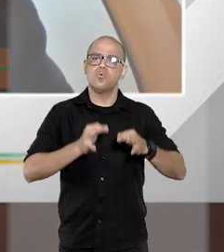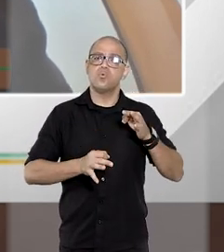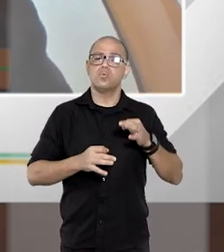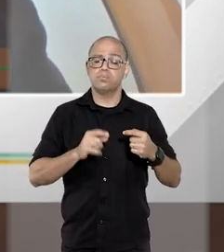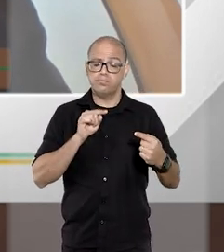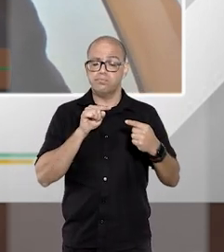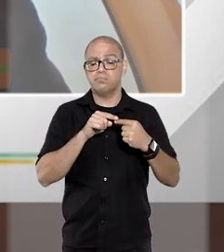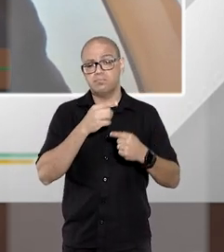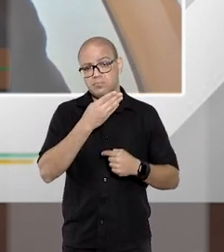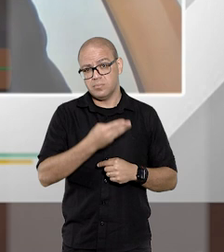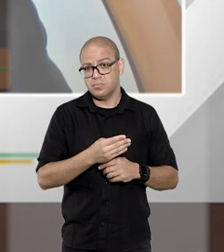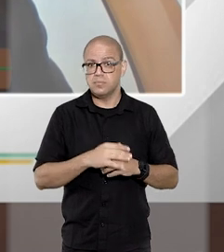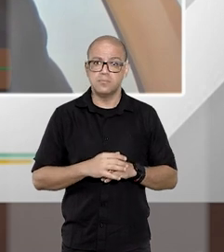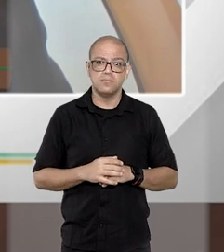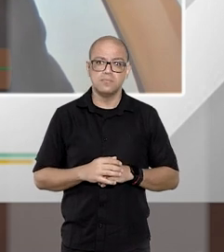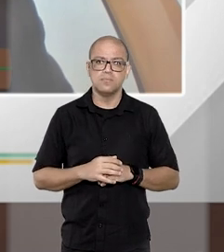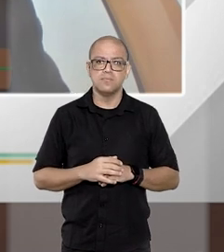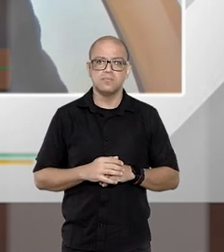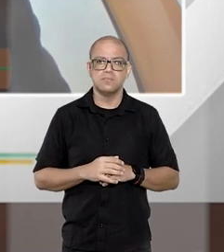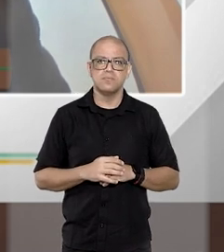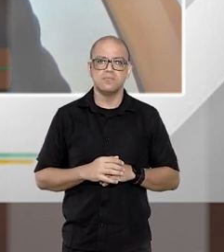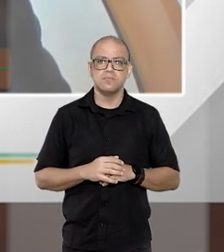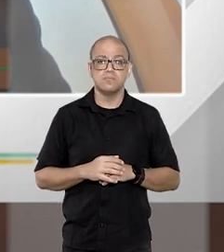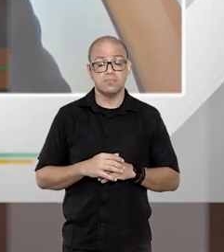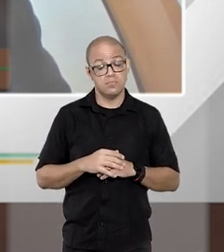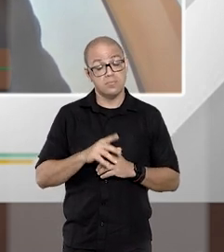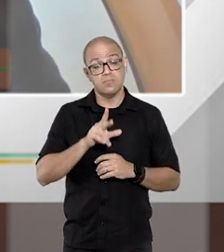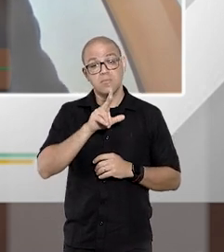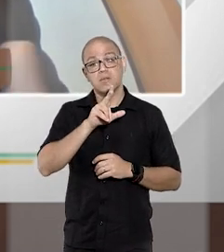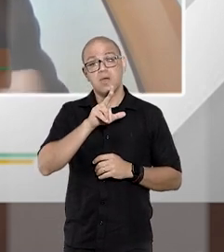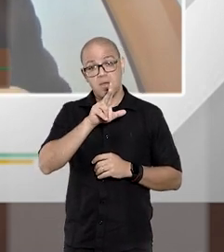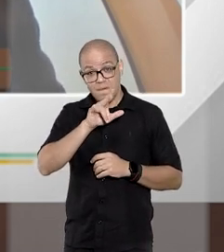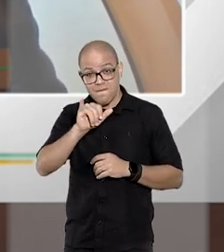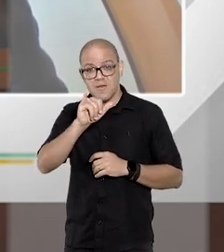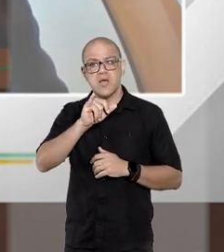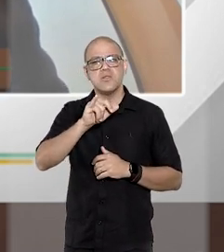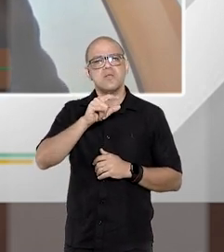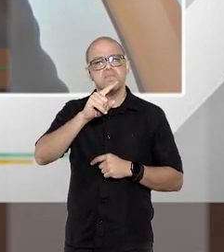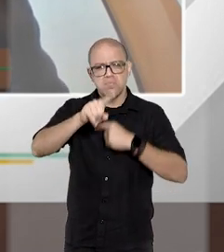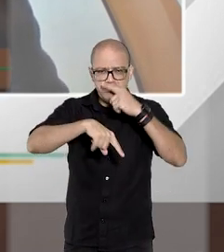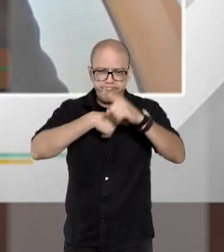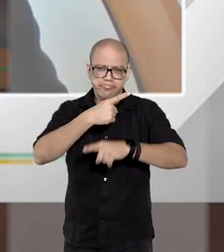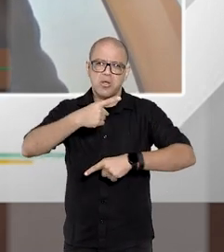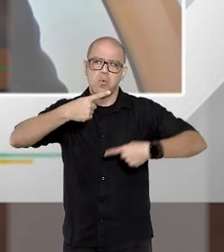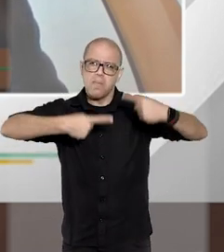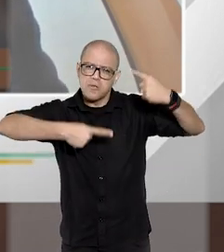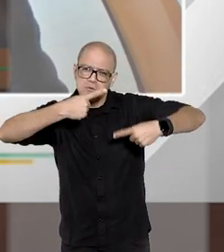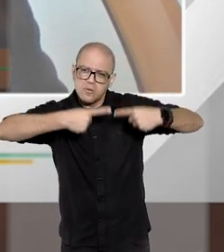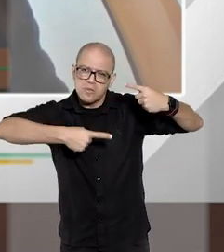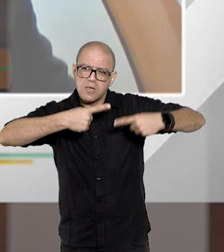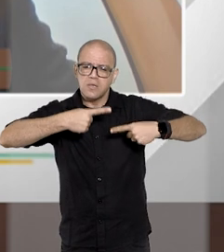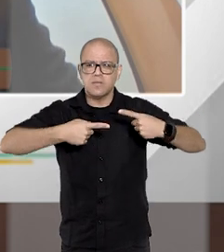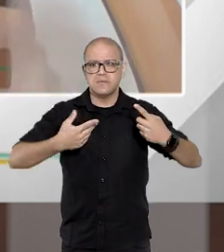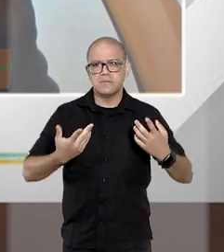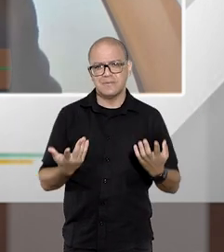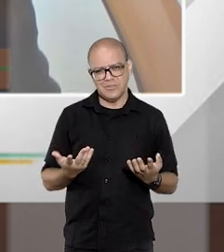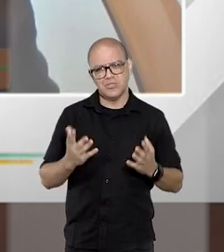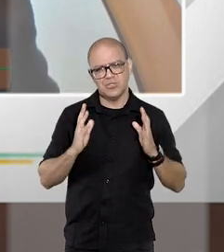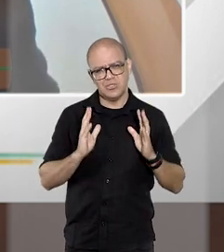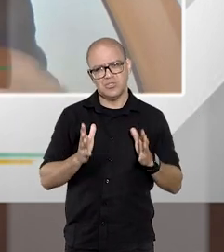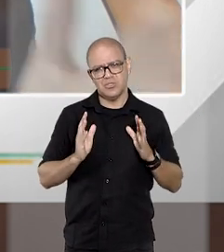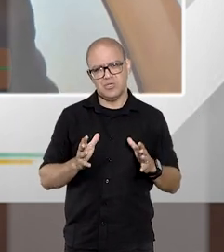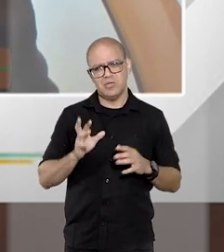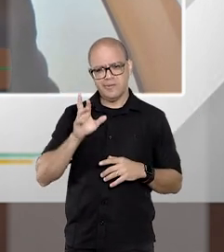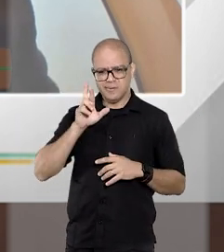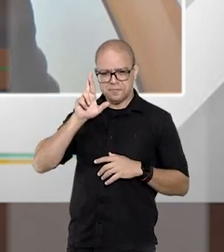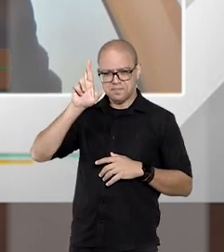de causas dessa natureza que vai gerar depois toda uma discussão já é